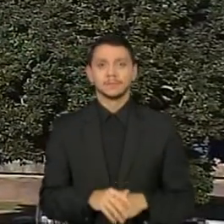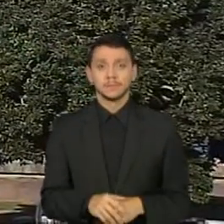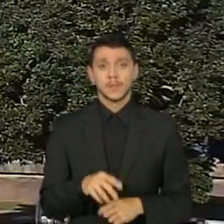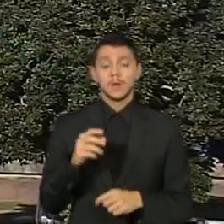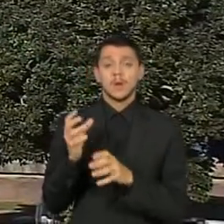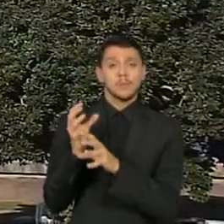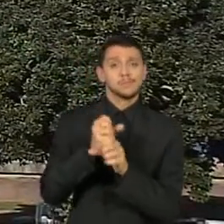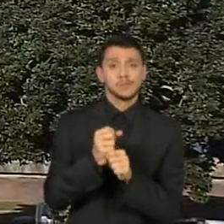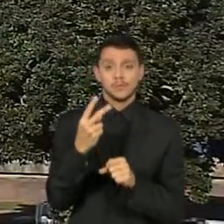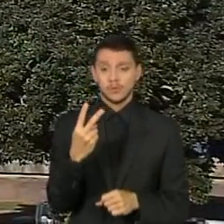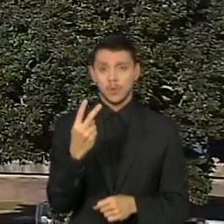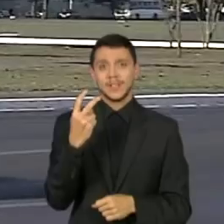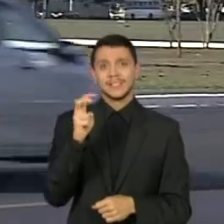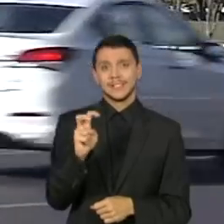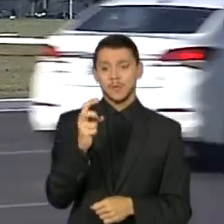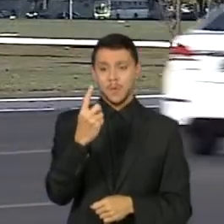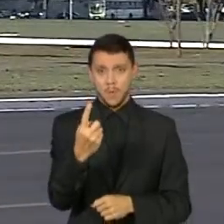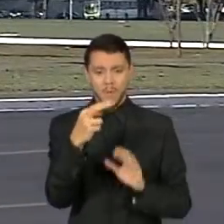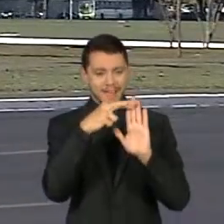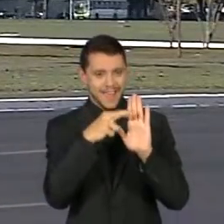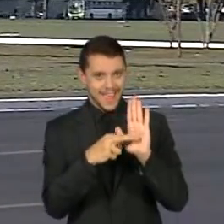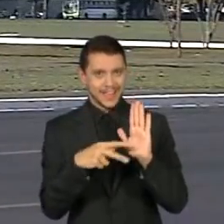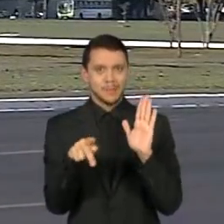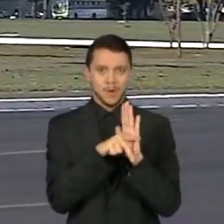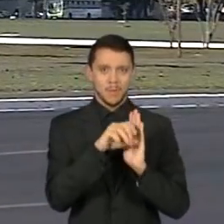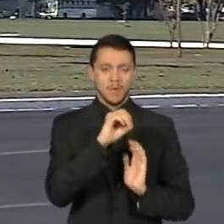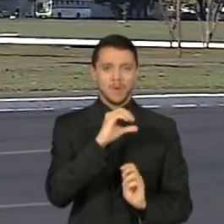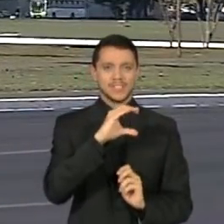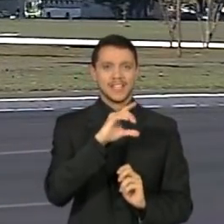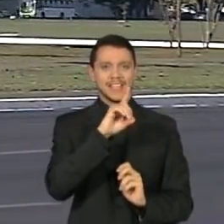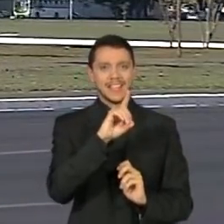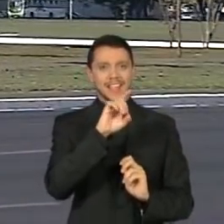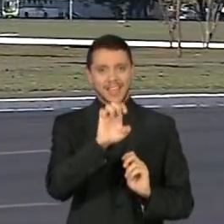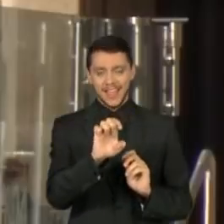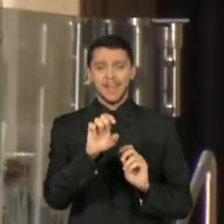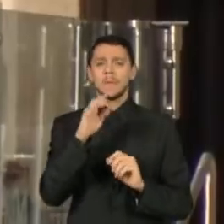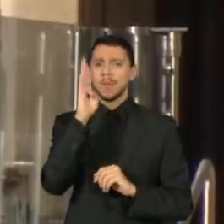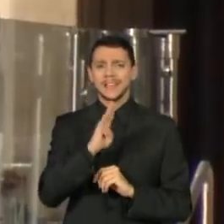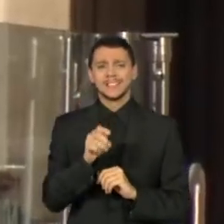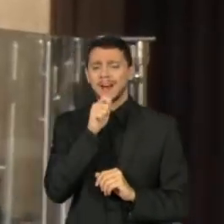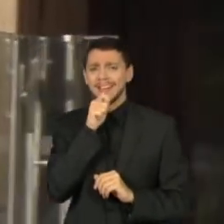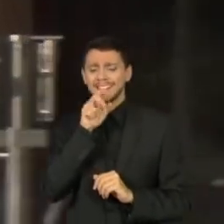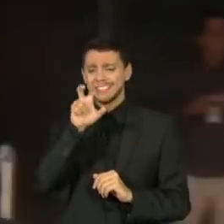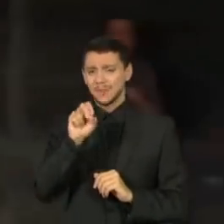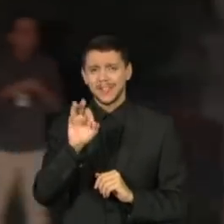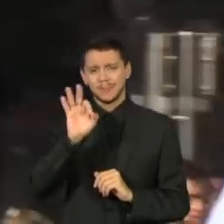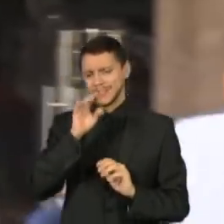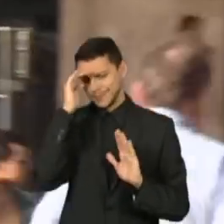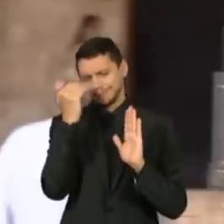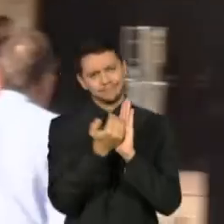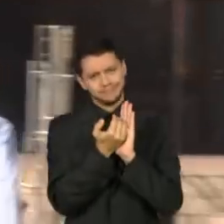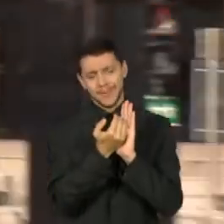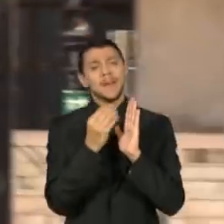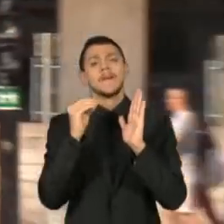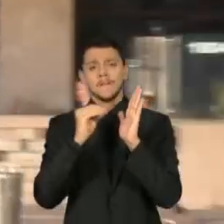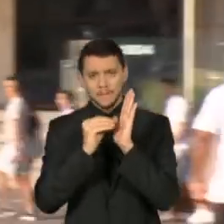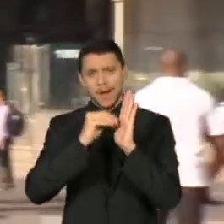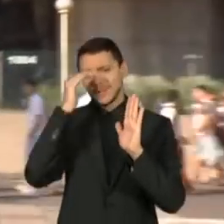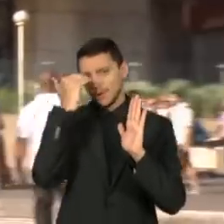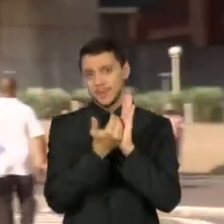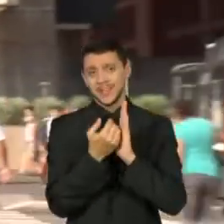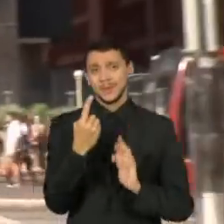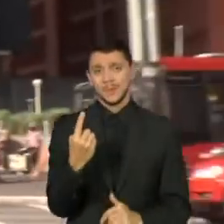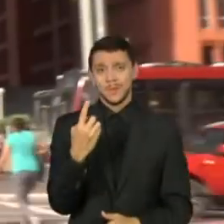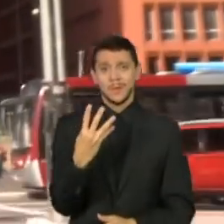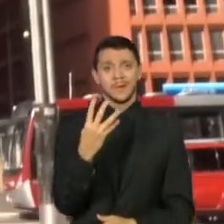boas práticas da OCDE, o Brasil ainda não cumpre nem metade. Faltam 148. São normas que